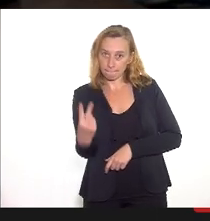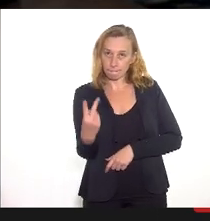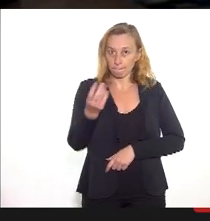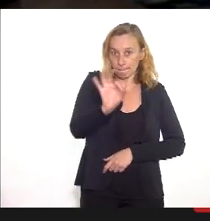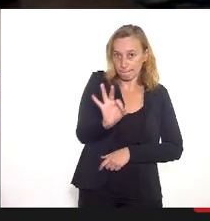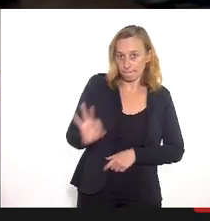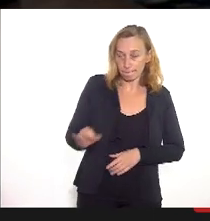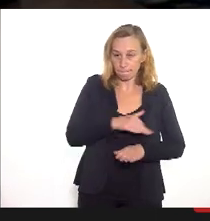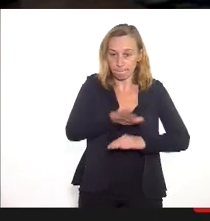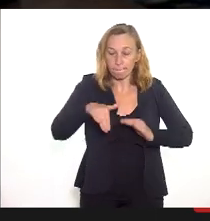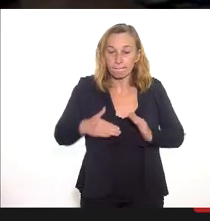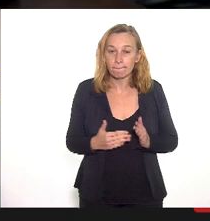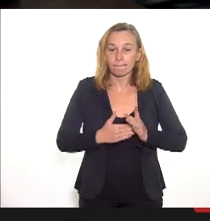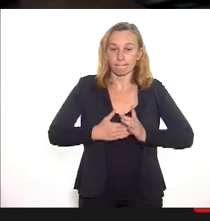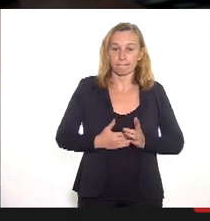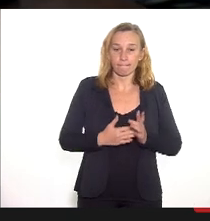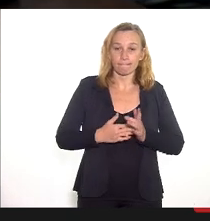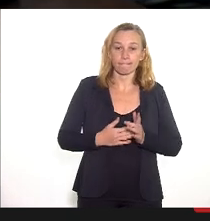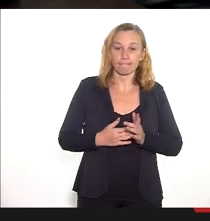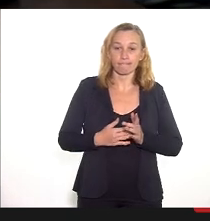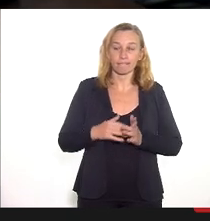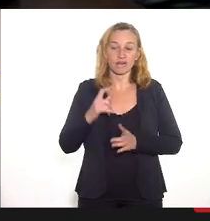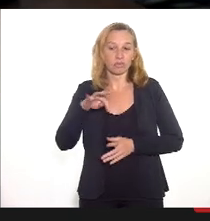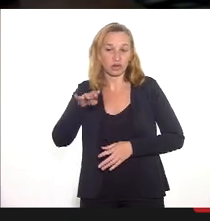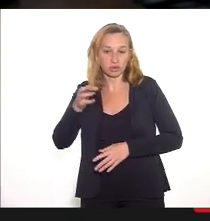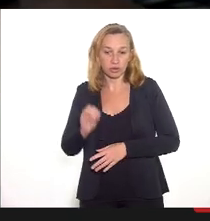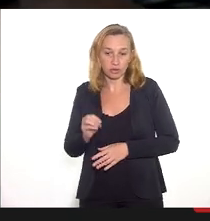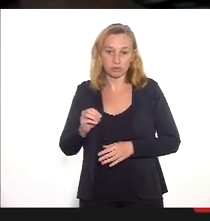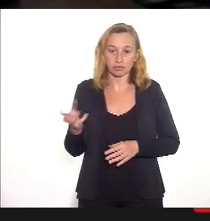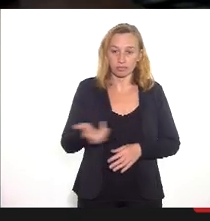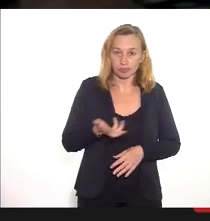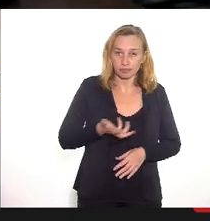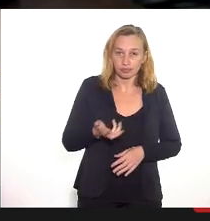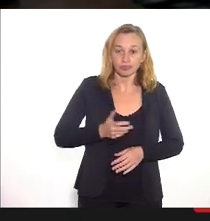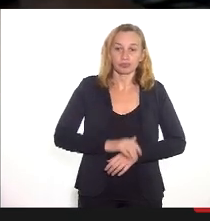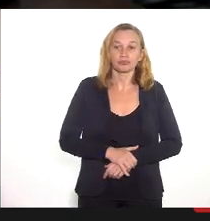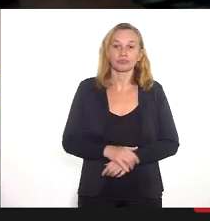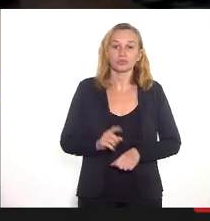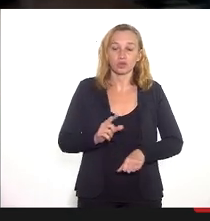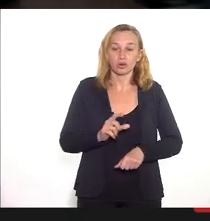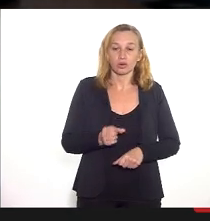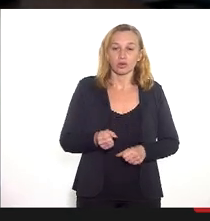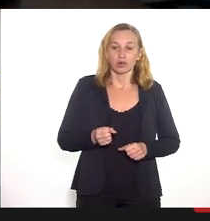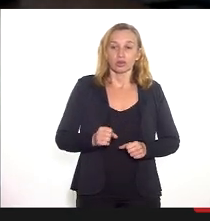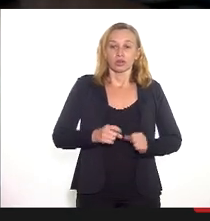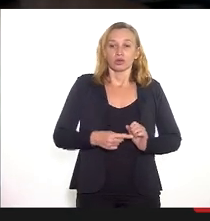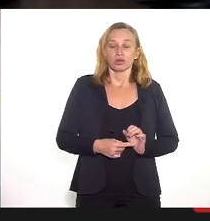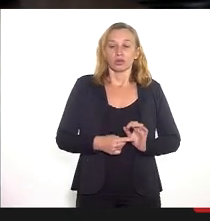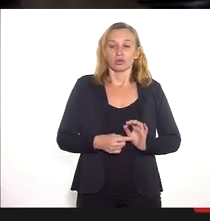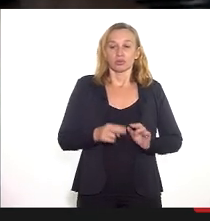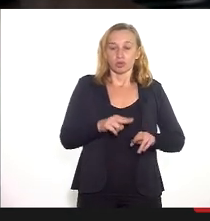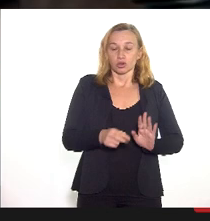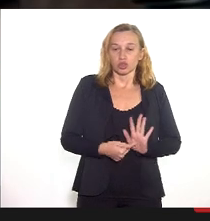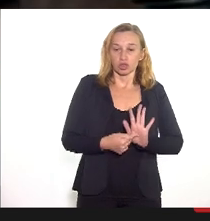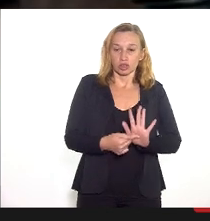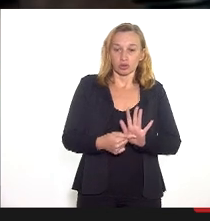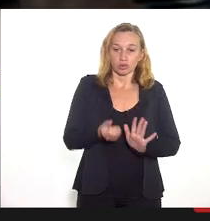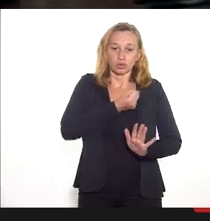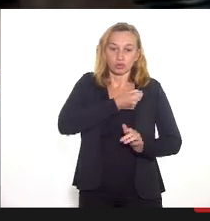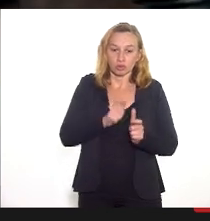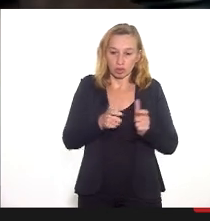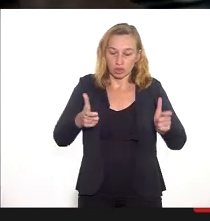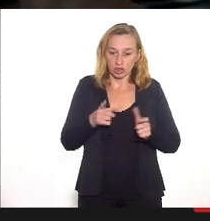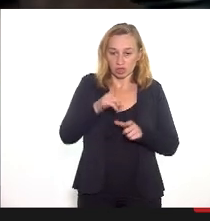no total de procedimentos ambulatoriais de urgência, em função do aumento dos procedimentos com finalidade de diagnóstico,